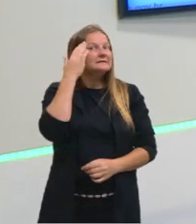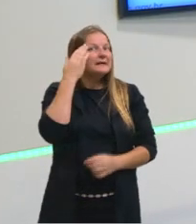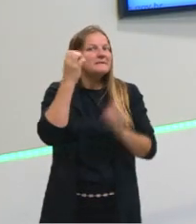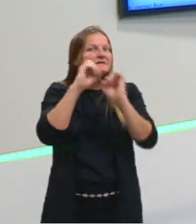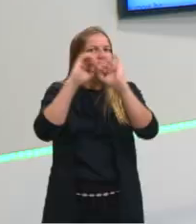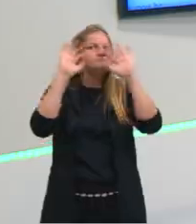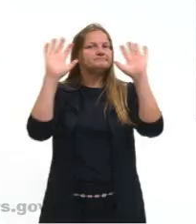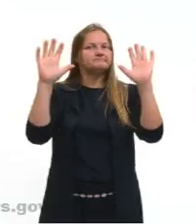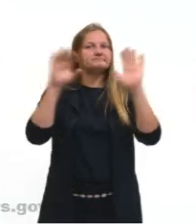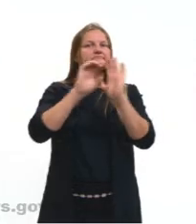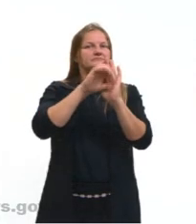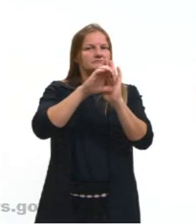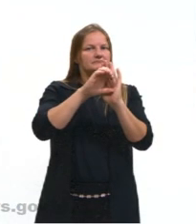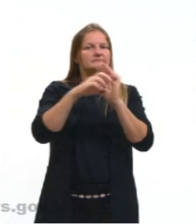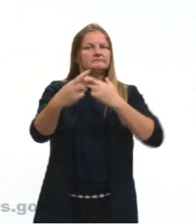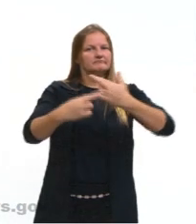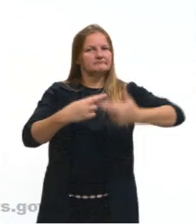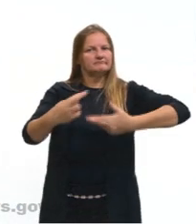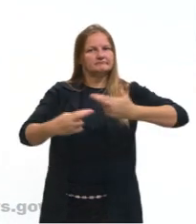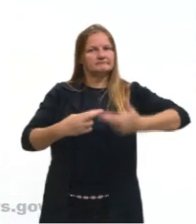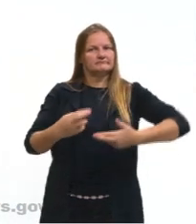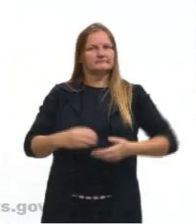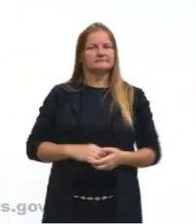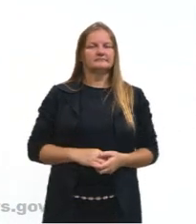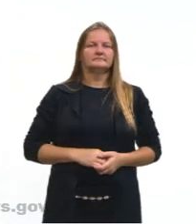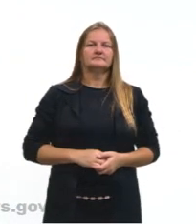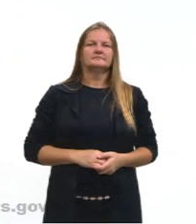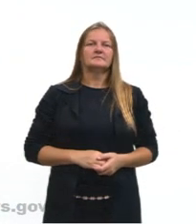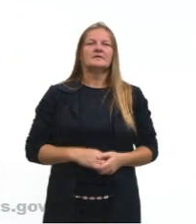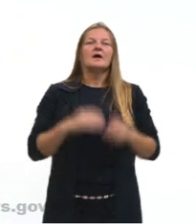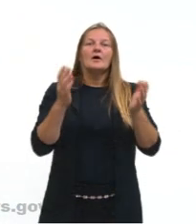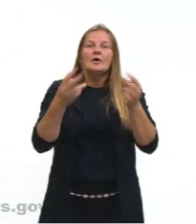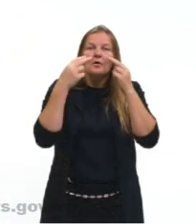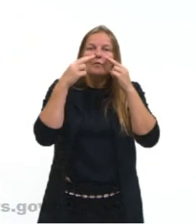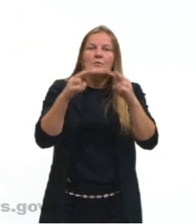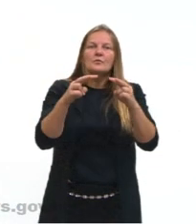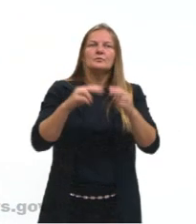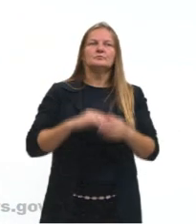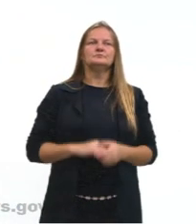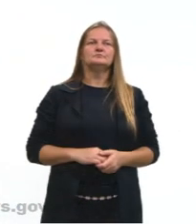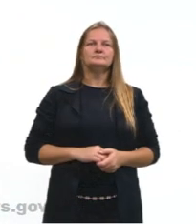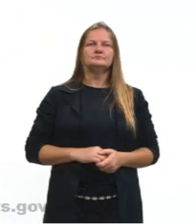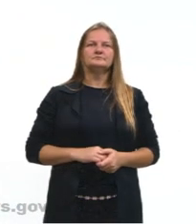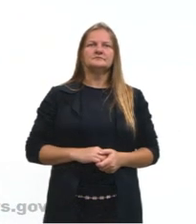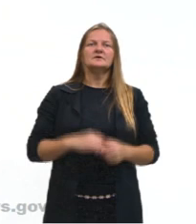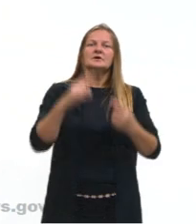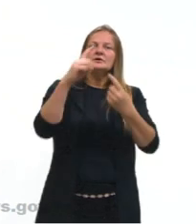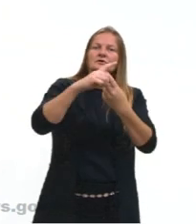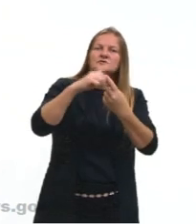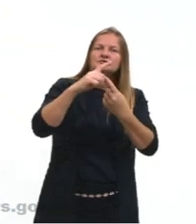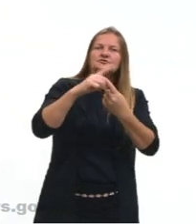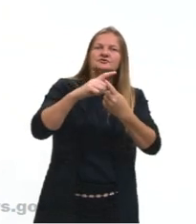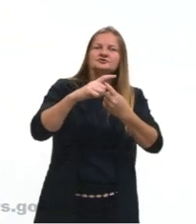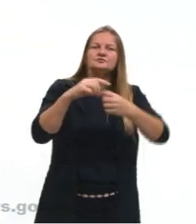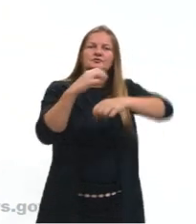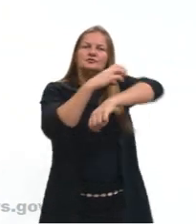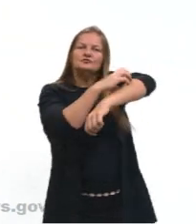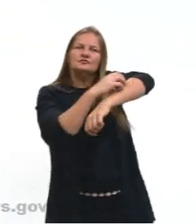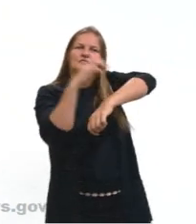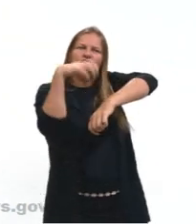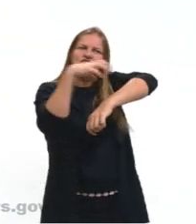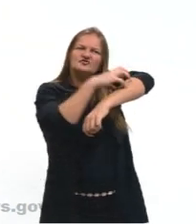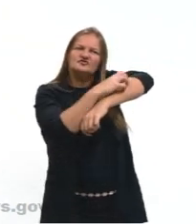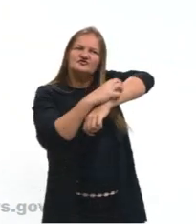essa relação aí, tá? Vamos ver aqui, ó. Vamos ver os tipos de erosão que nós podemos ter,